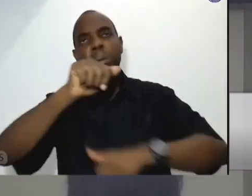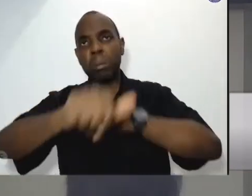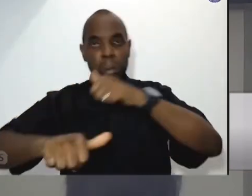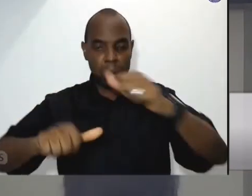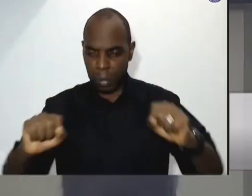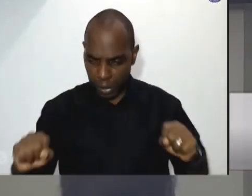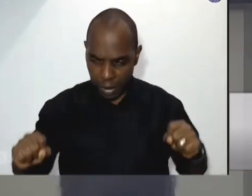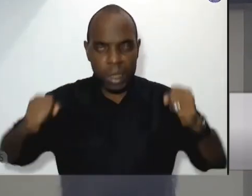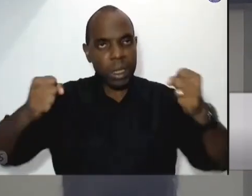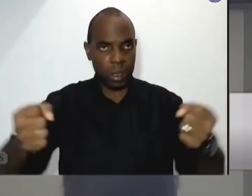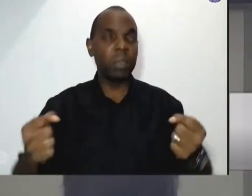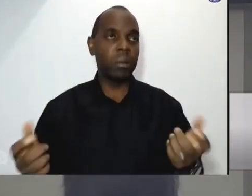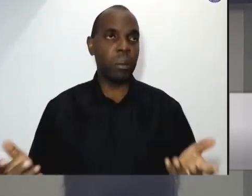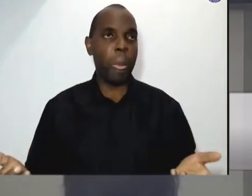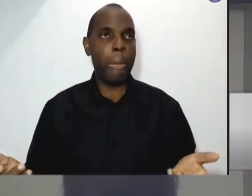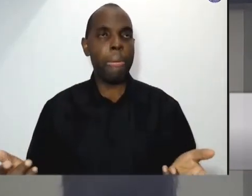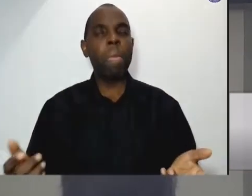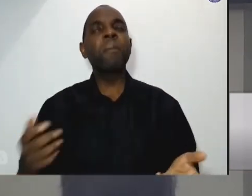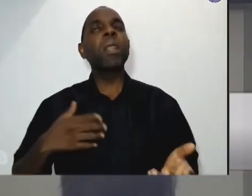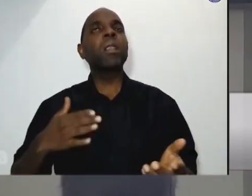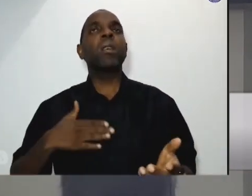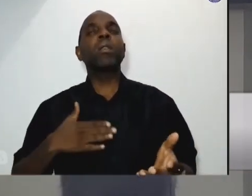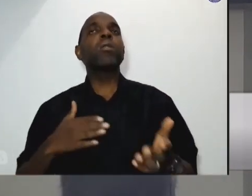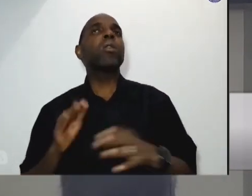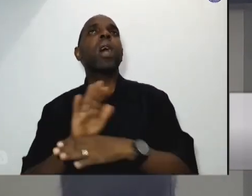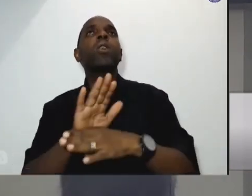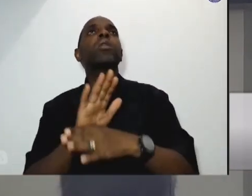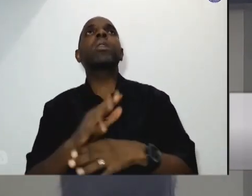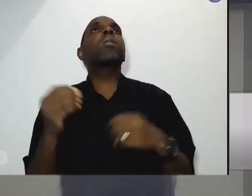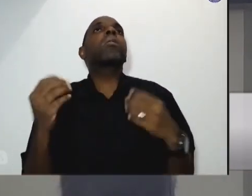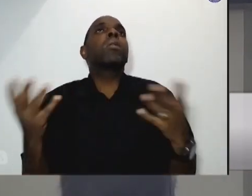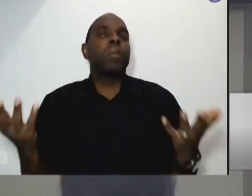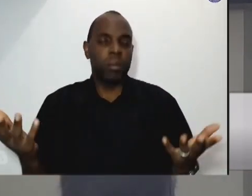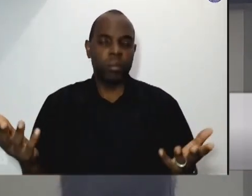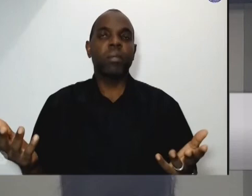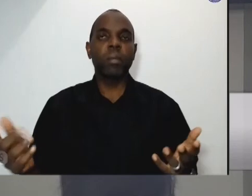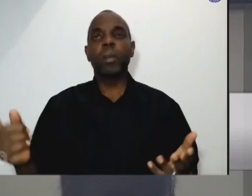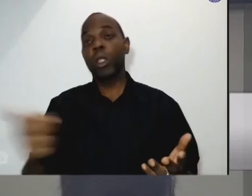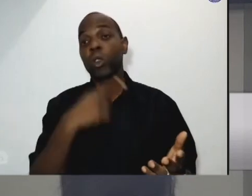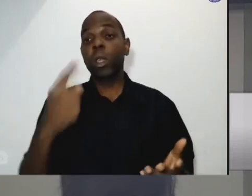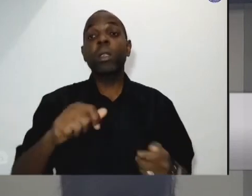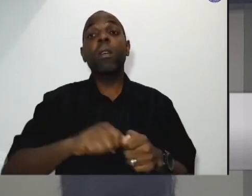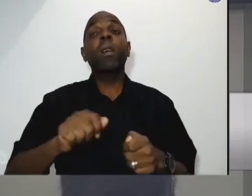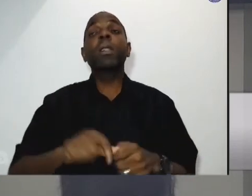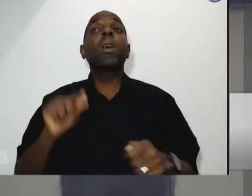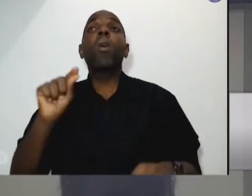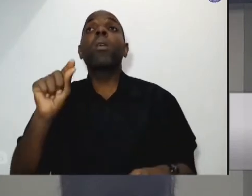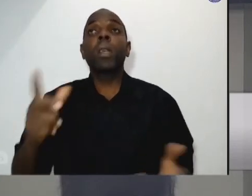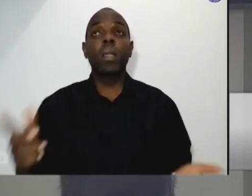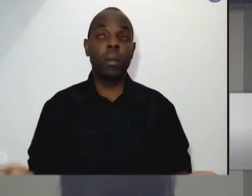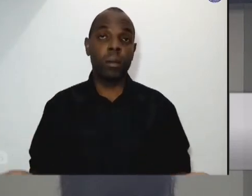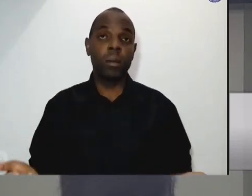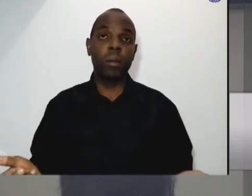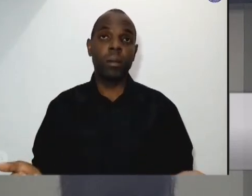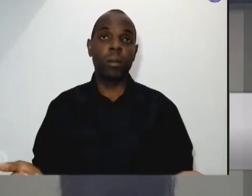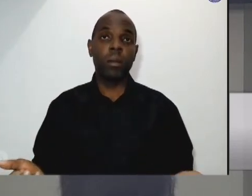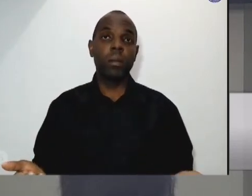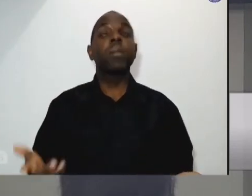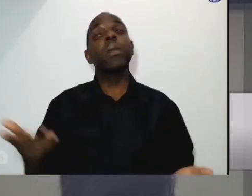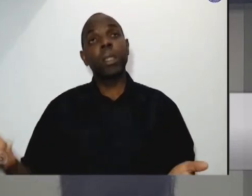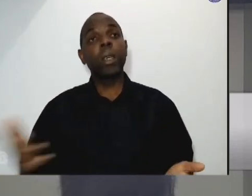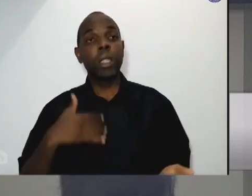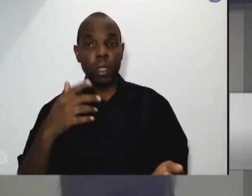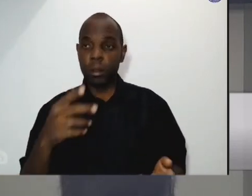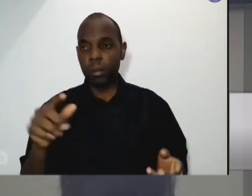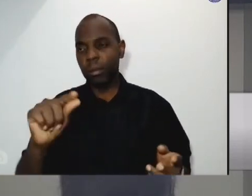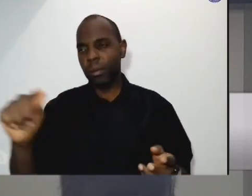então a gente o que nós estamos colaborando onde nós estamos olhando o que nós estamos agindo aí a gente conseguiu olhar aqui um pouquinho